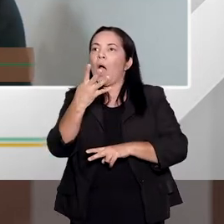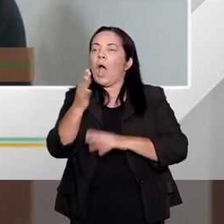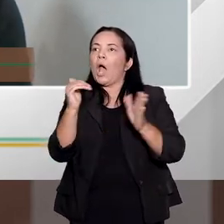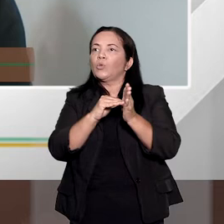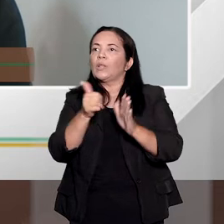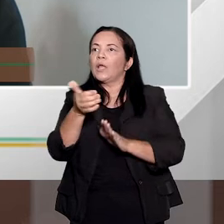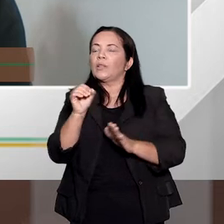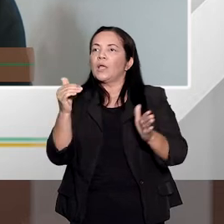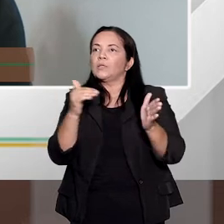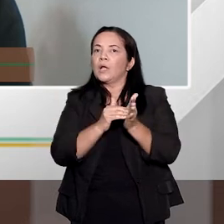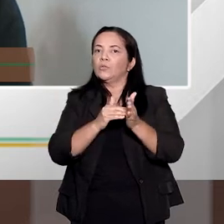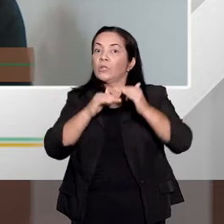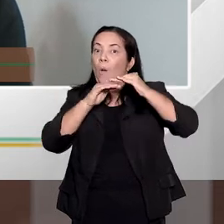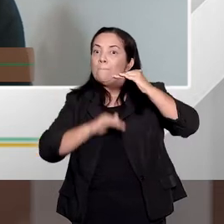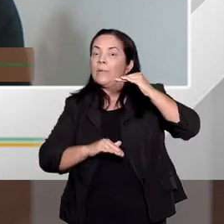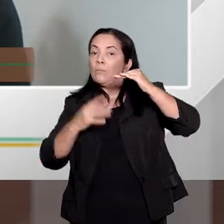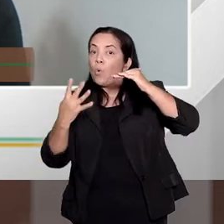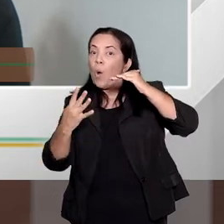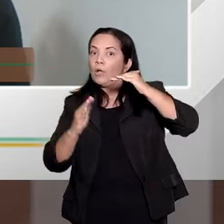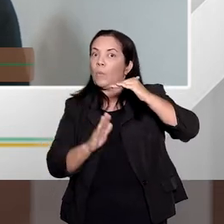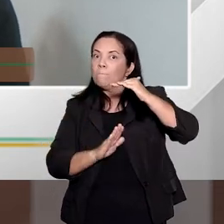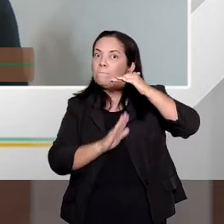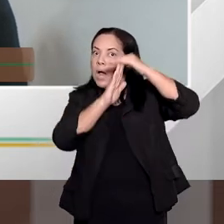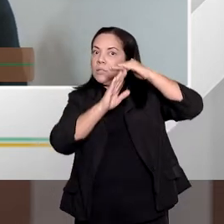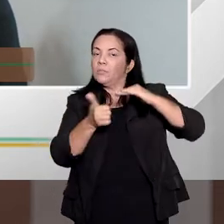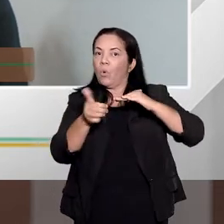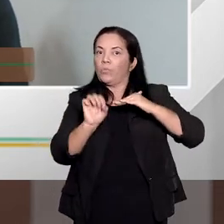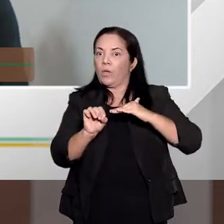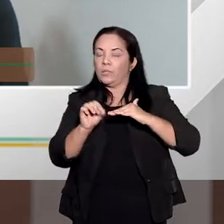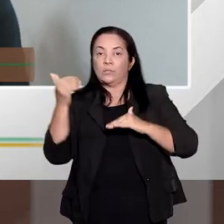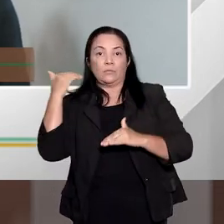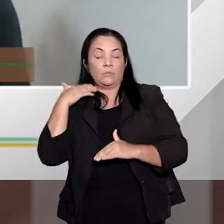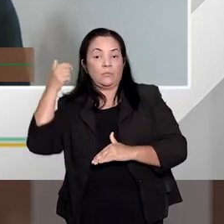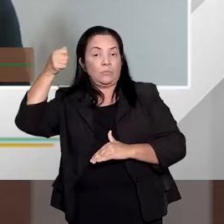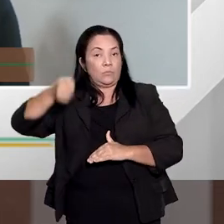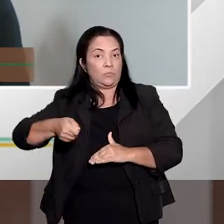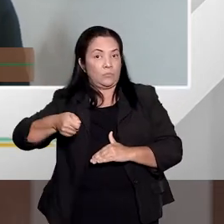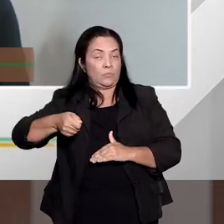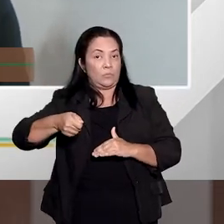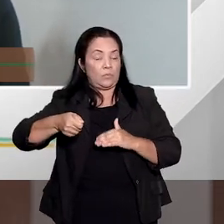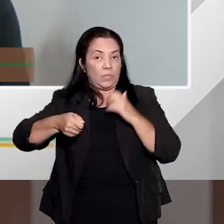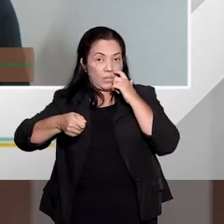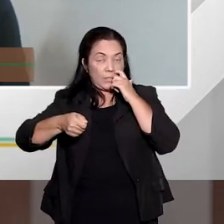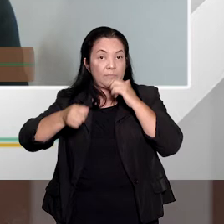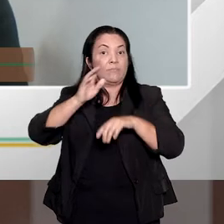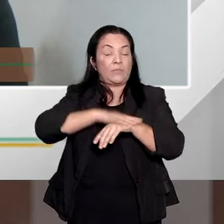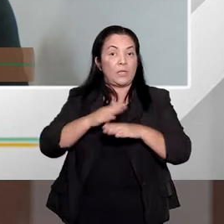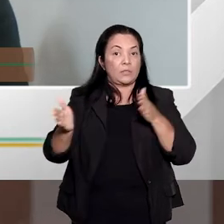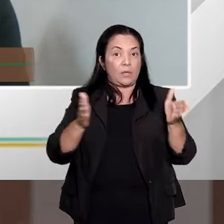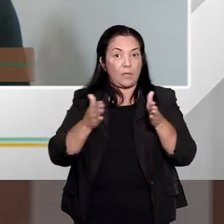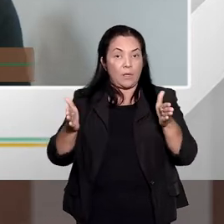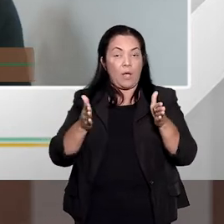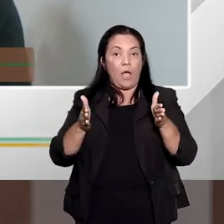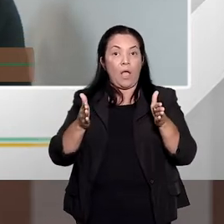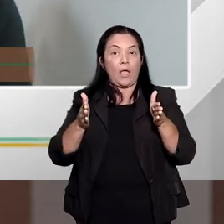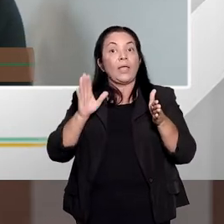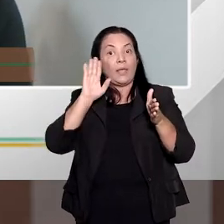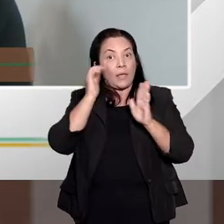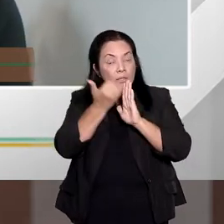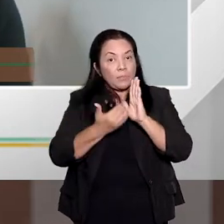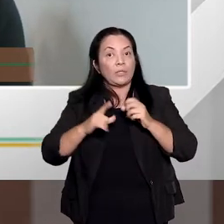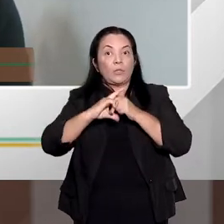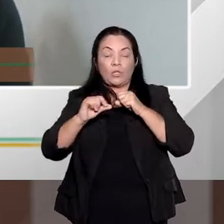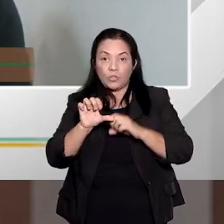tese, a pena mínima é quatro. Se o juiz, na fixação da pena base, ele, utilizando ali dos vetores do artigo 59,